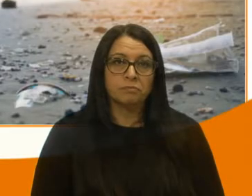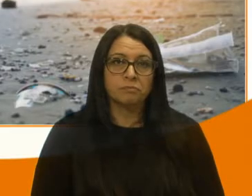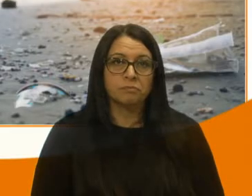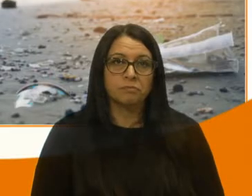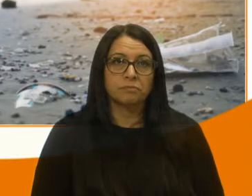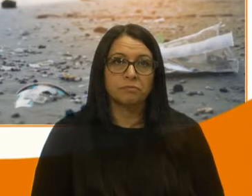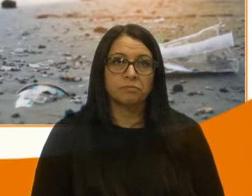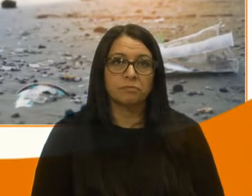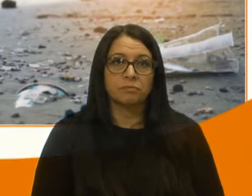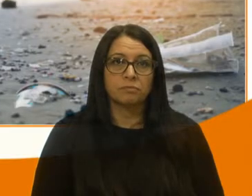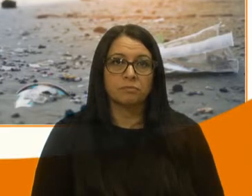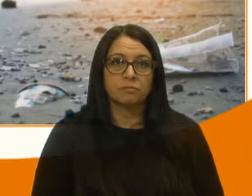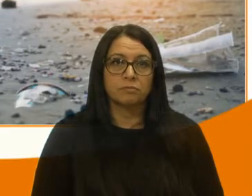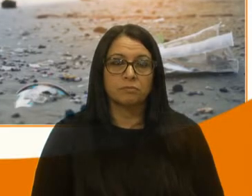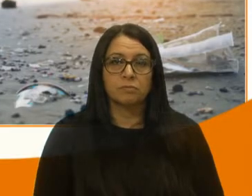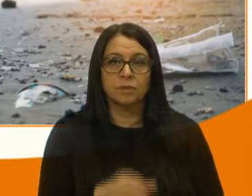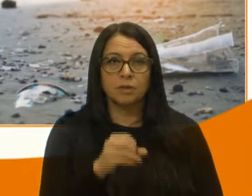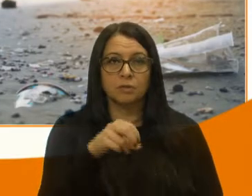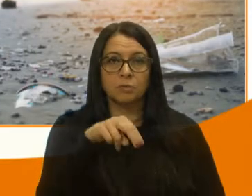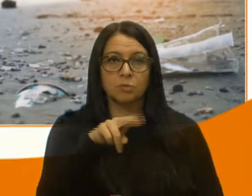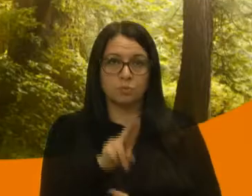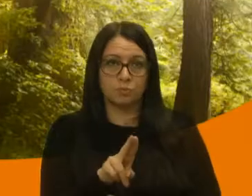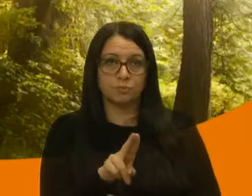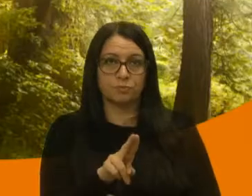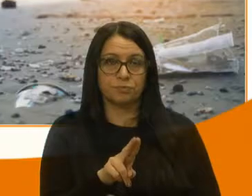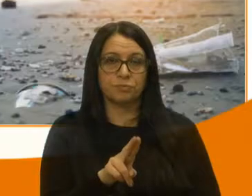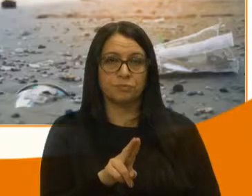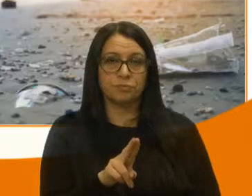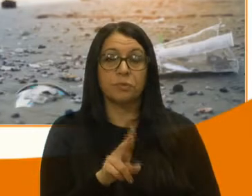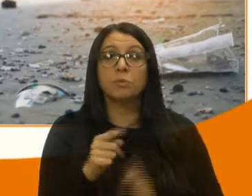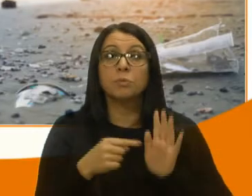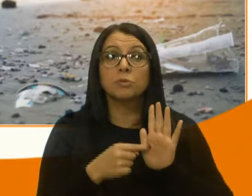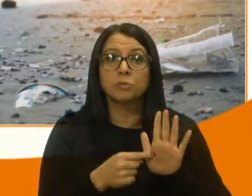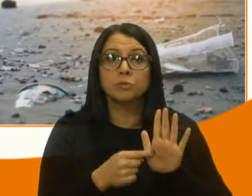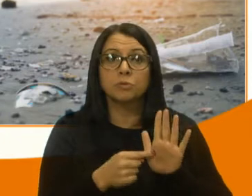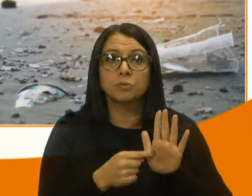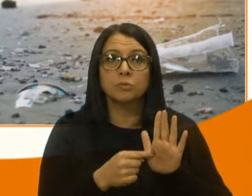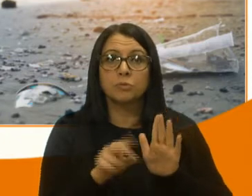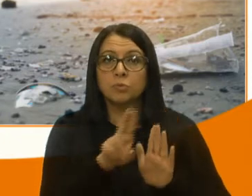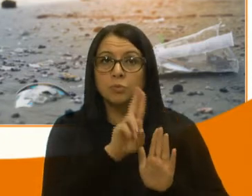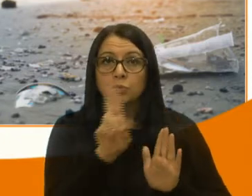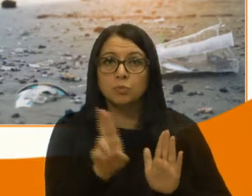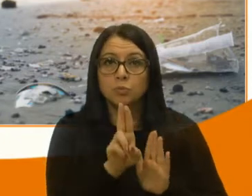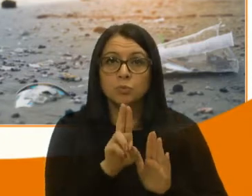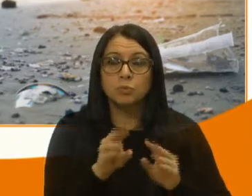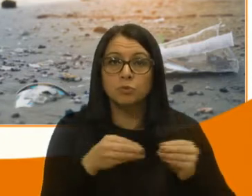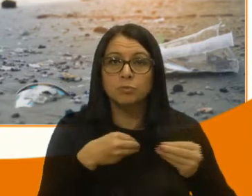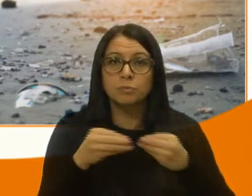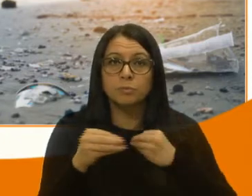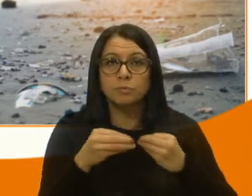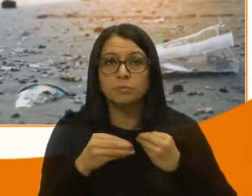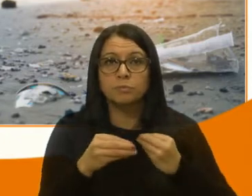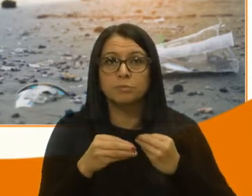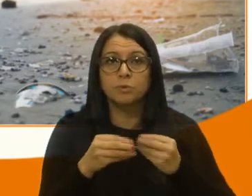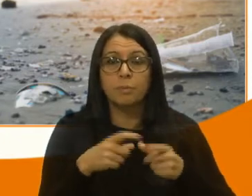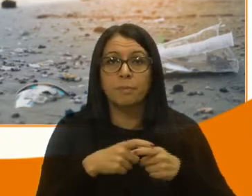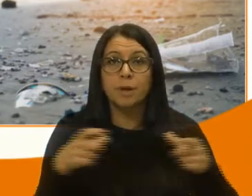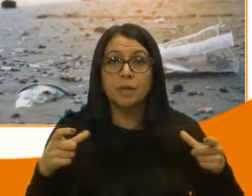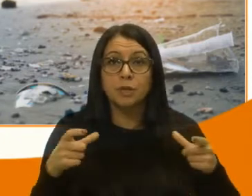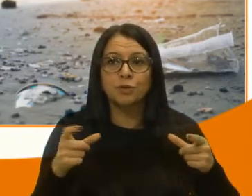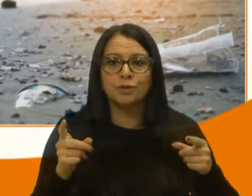Bom, a Organização das Nações Unidas colocou o uso de plástico como o maior